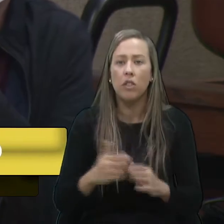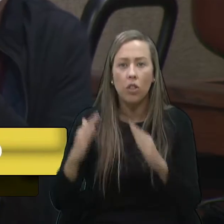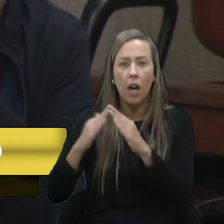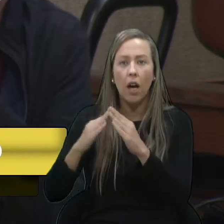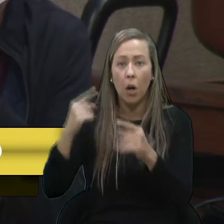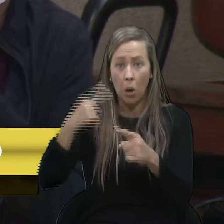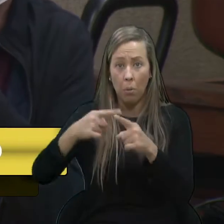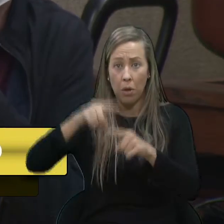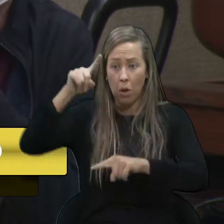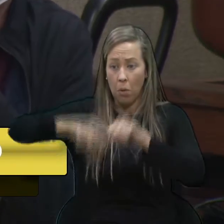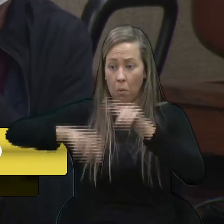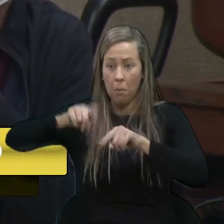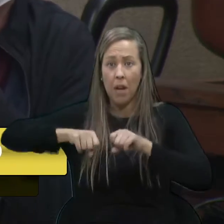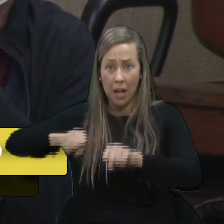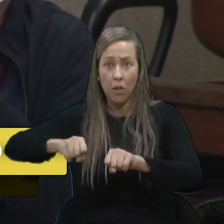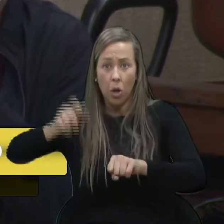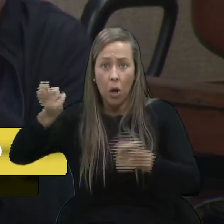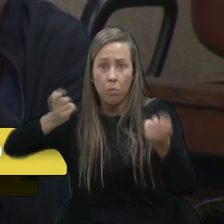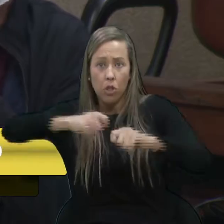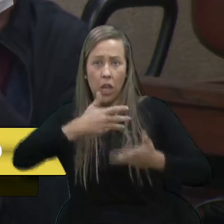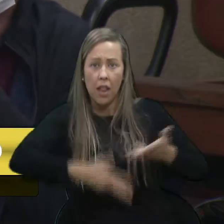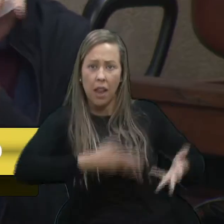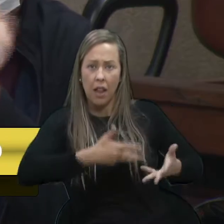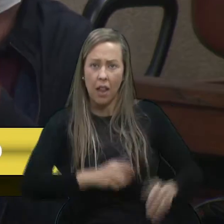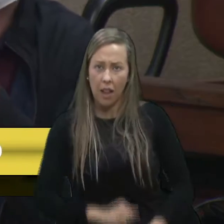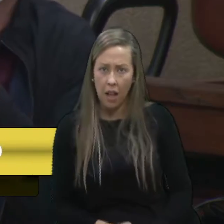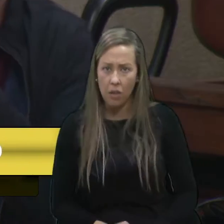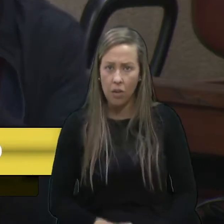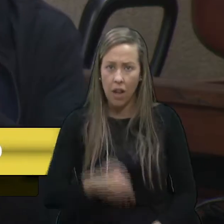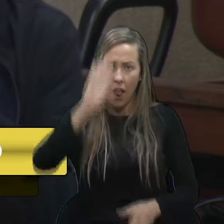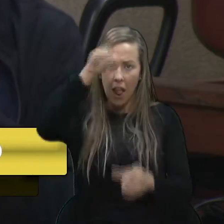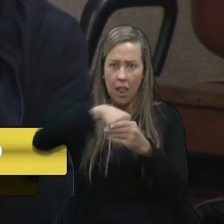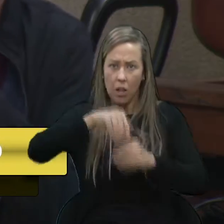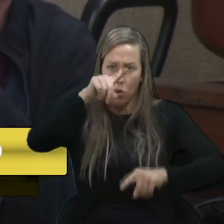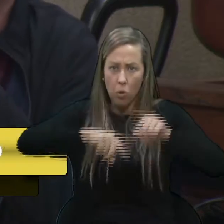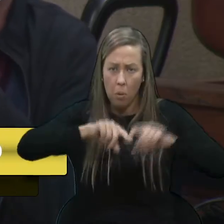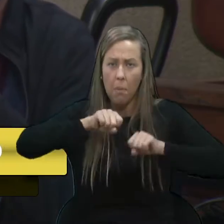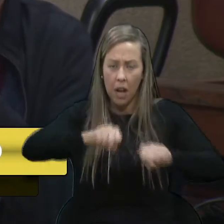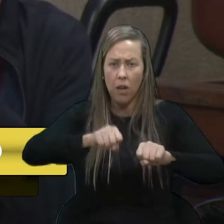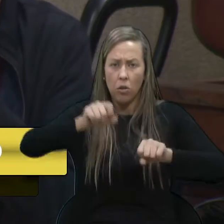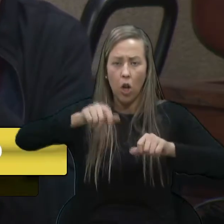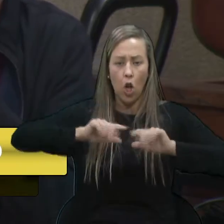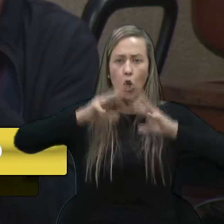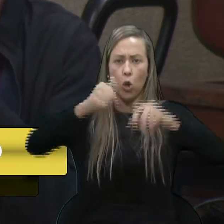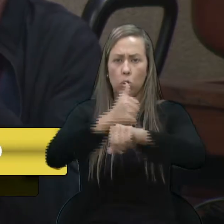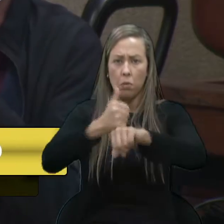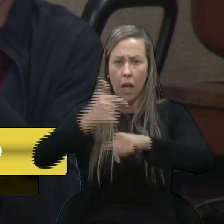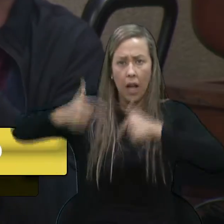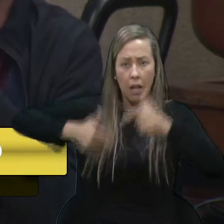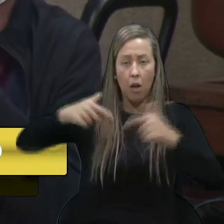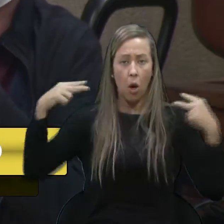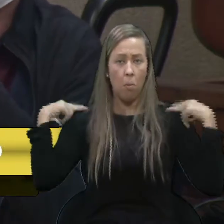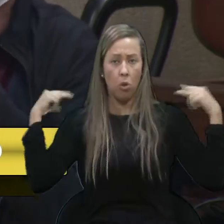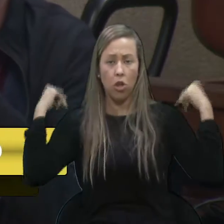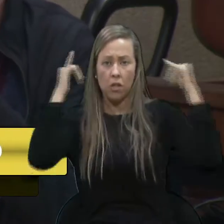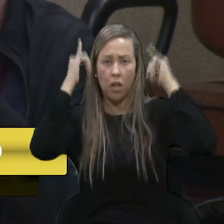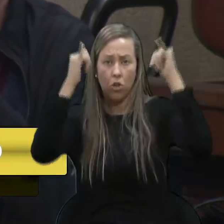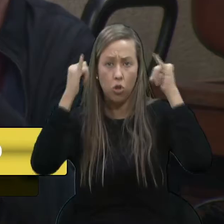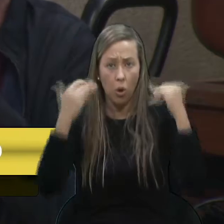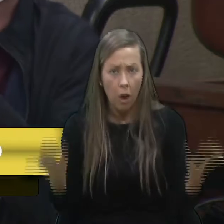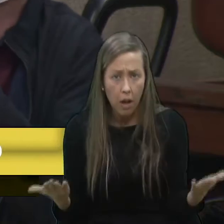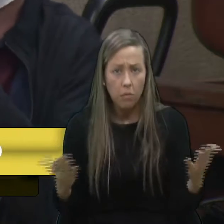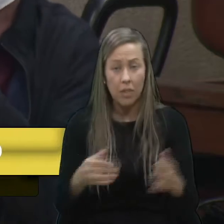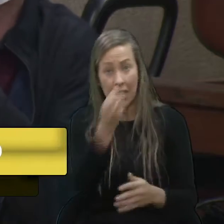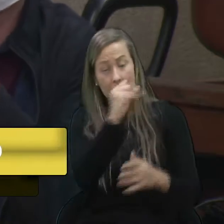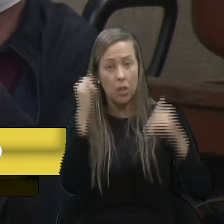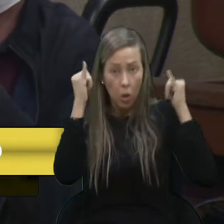caixa de supermercado podia estar lá atendendo ela. O açougueiro podia, o repositor podia. O motorista de ônibus, se é que anda de